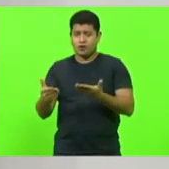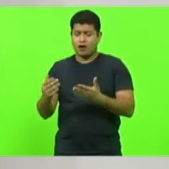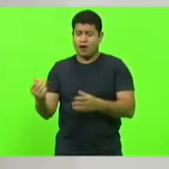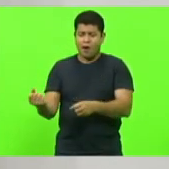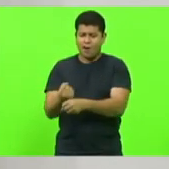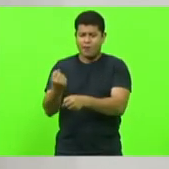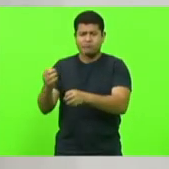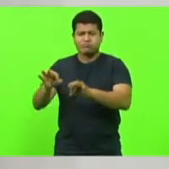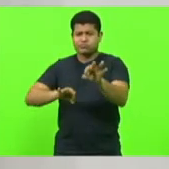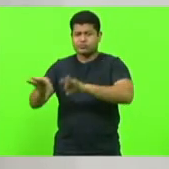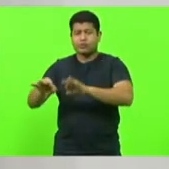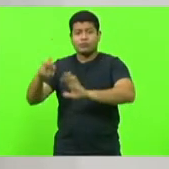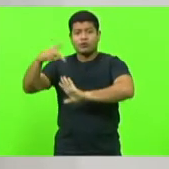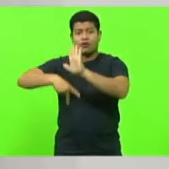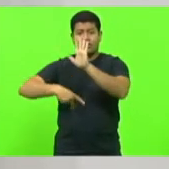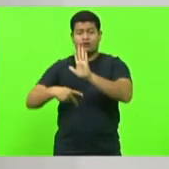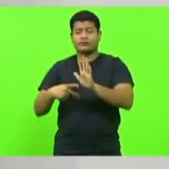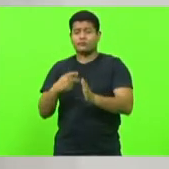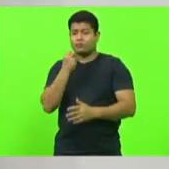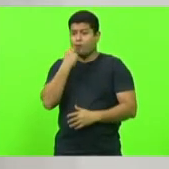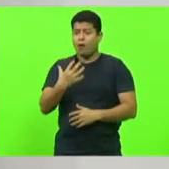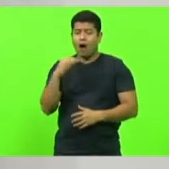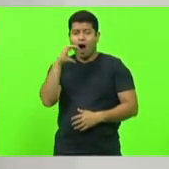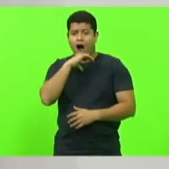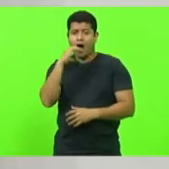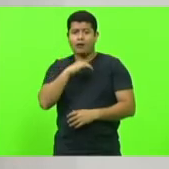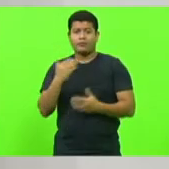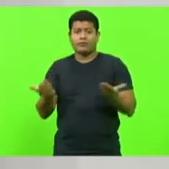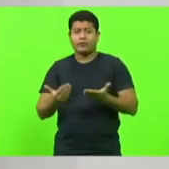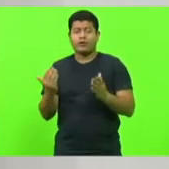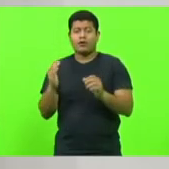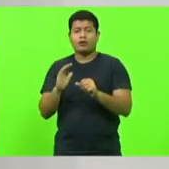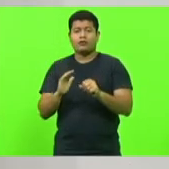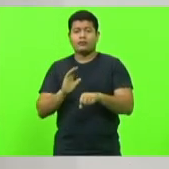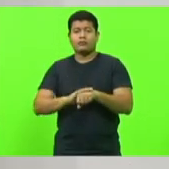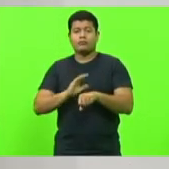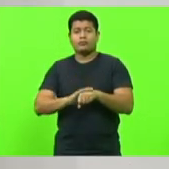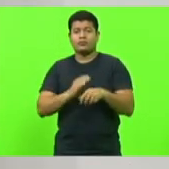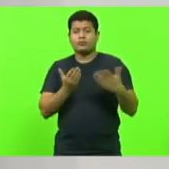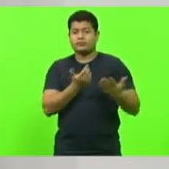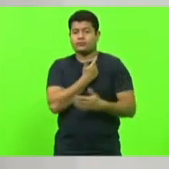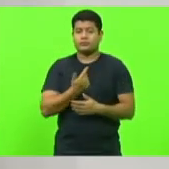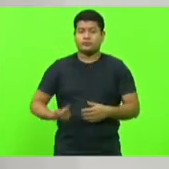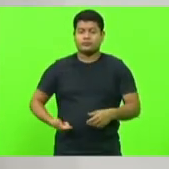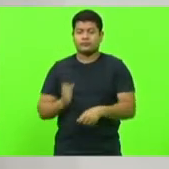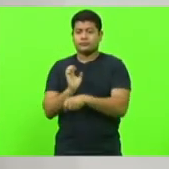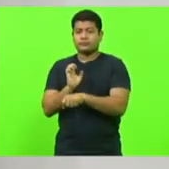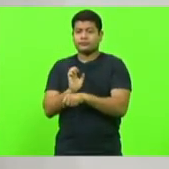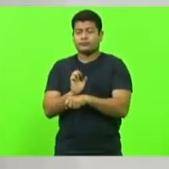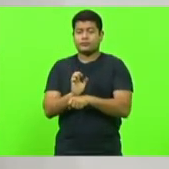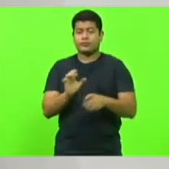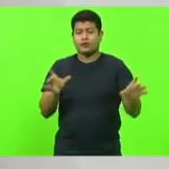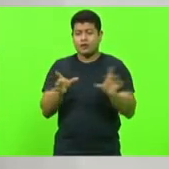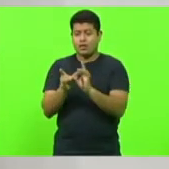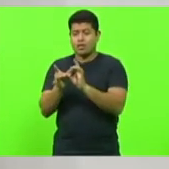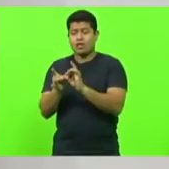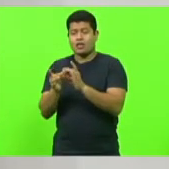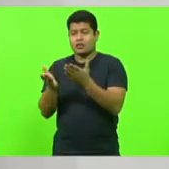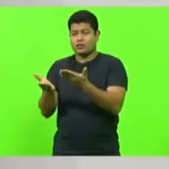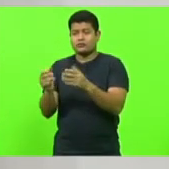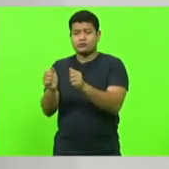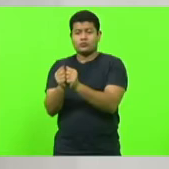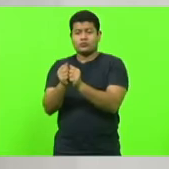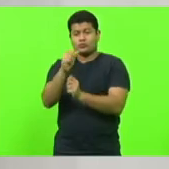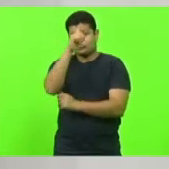projeto está no governo do Estado. Então, esse trabalho, o governo do Estado, o município, tem trazido